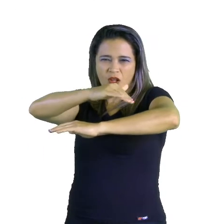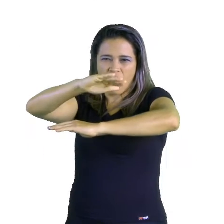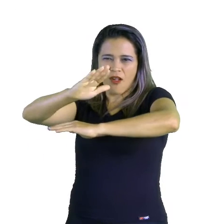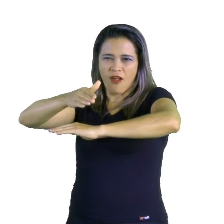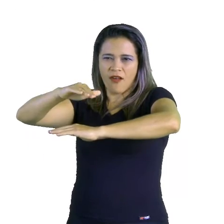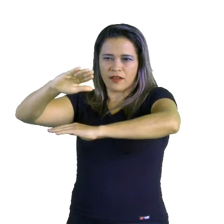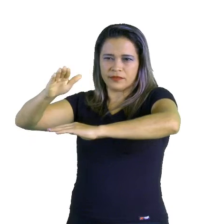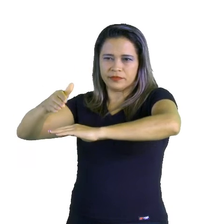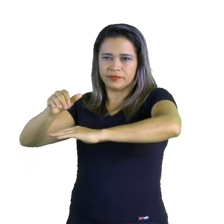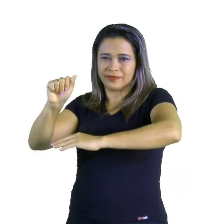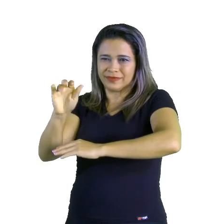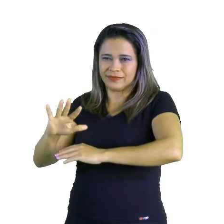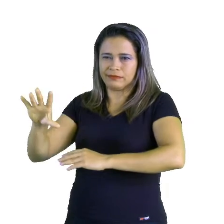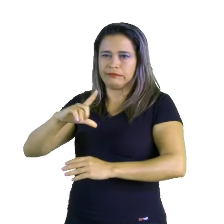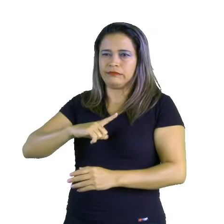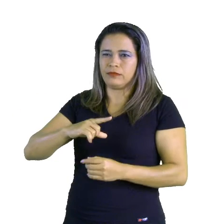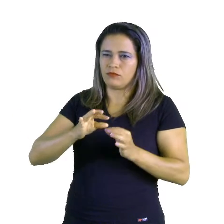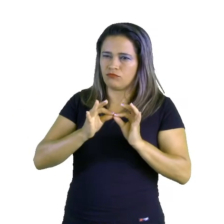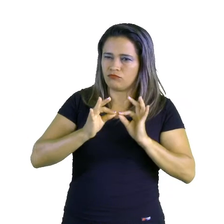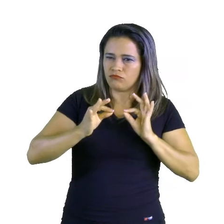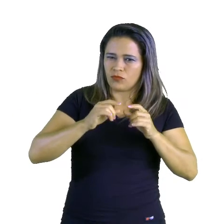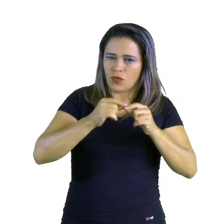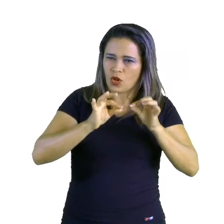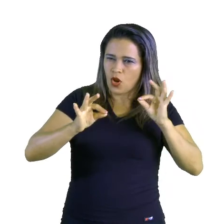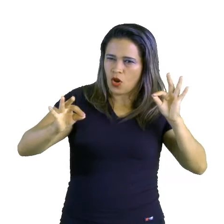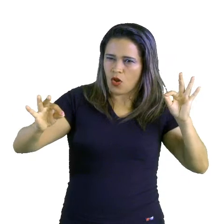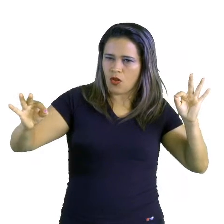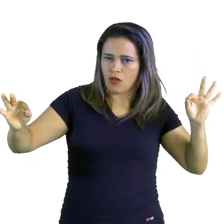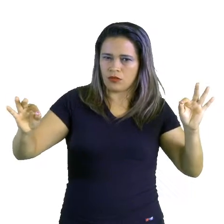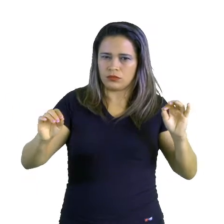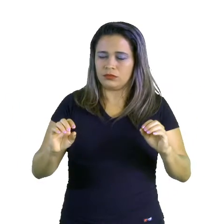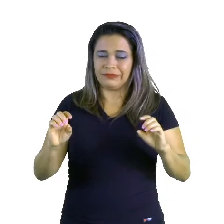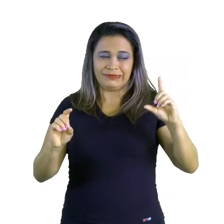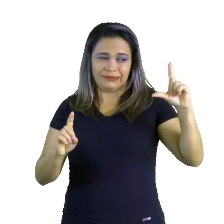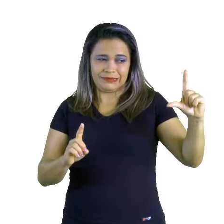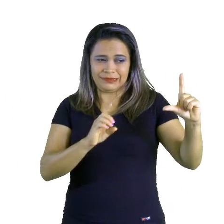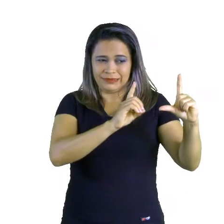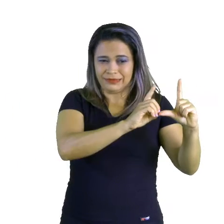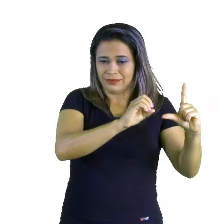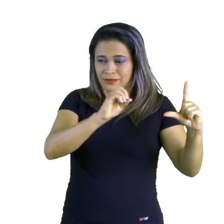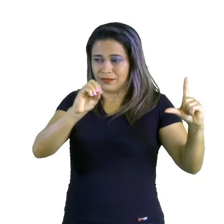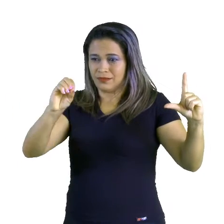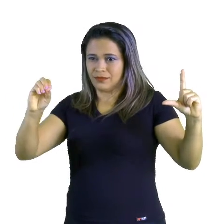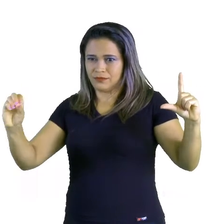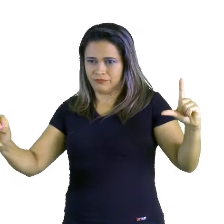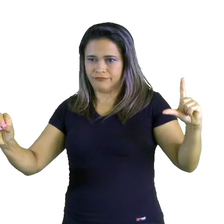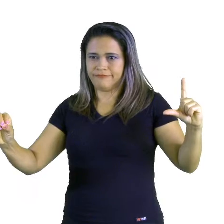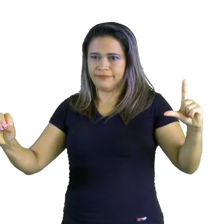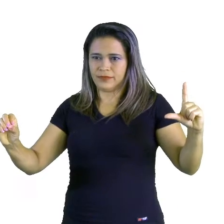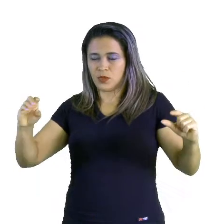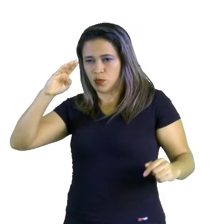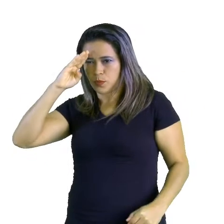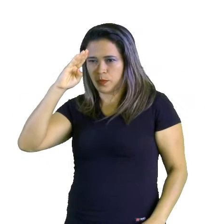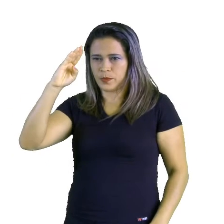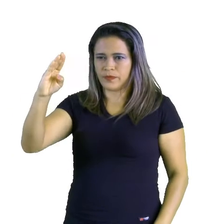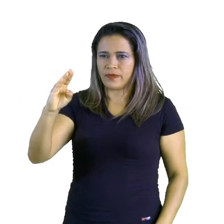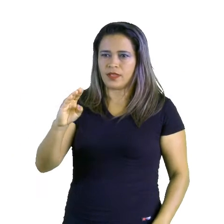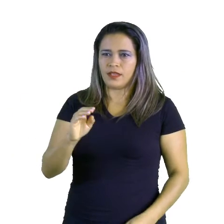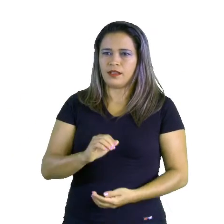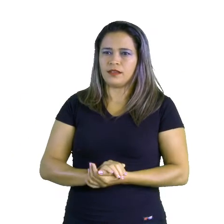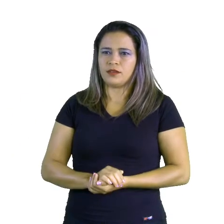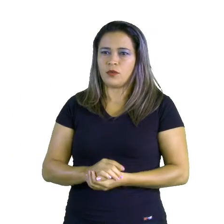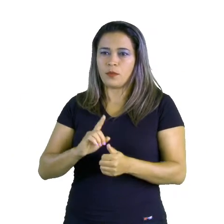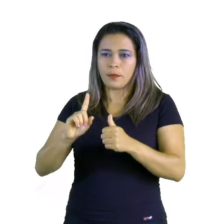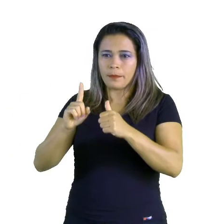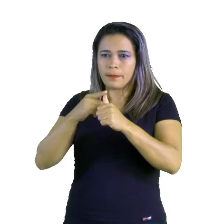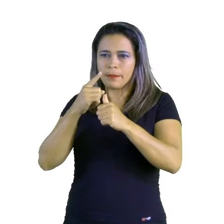cordilheiras longas e elevadas, que cruzam o continente de leste a oeste, sendo o principal deles a cordilheira do Himalaia, que